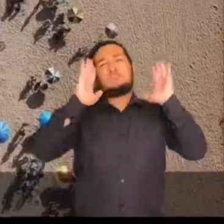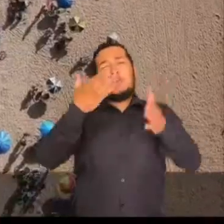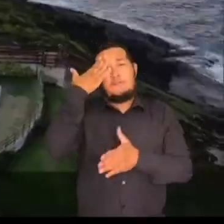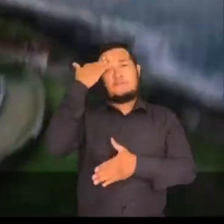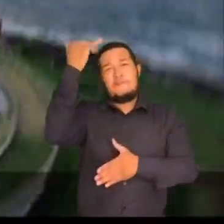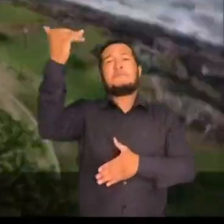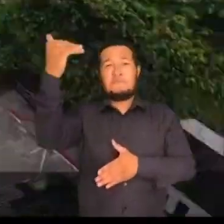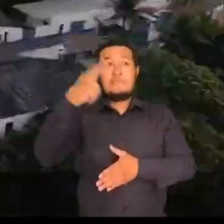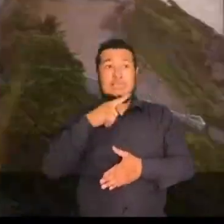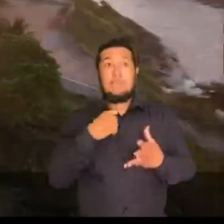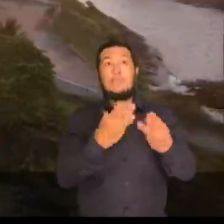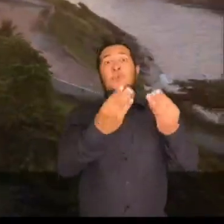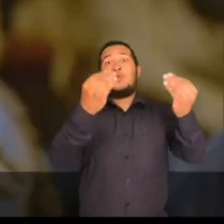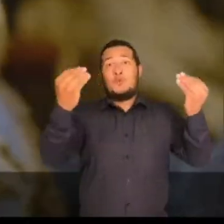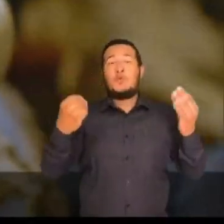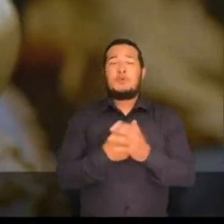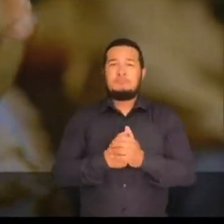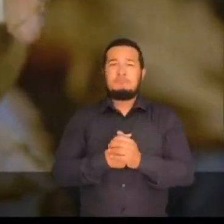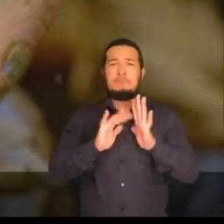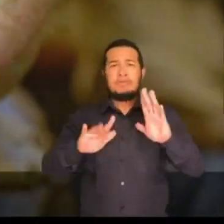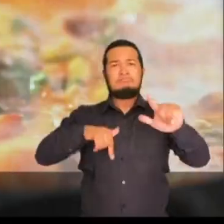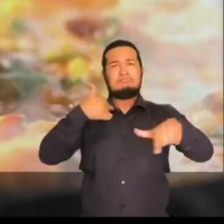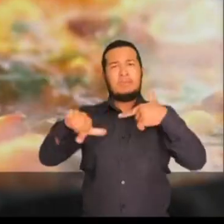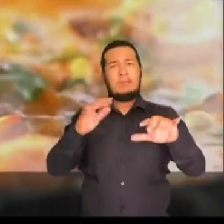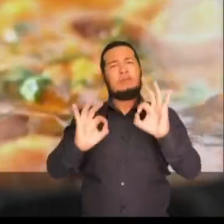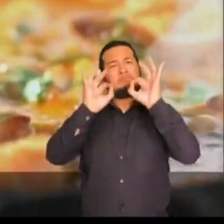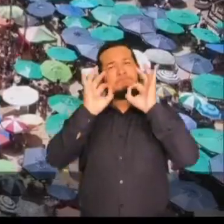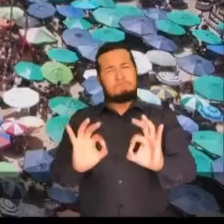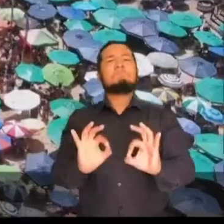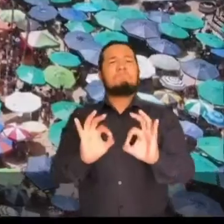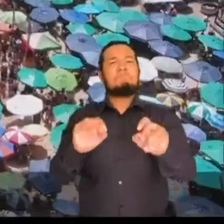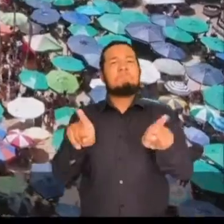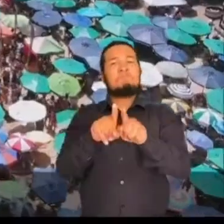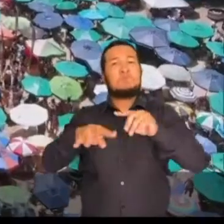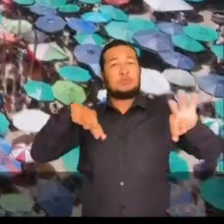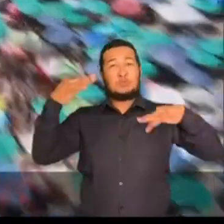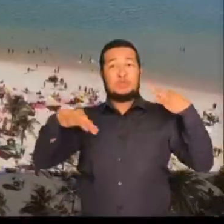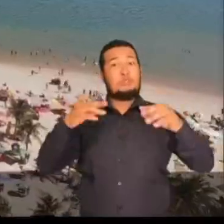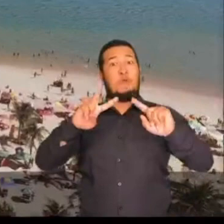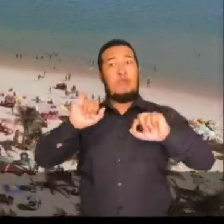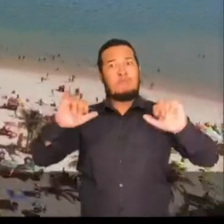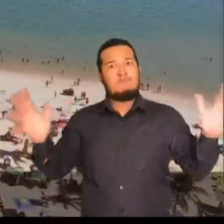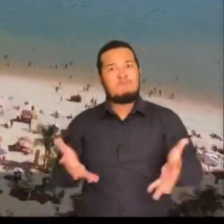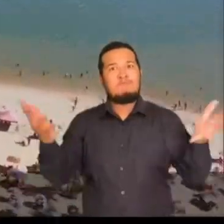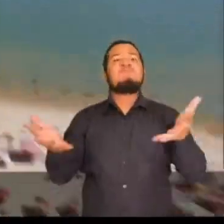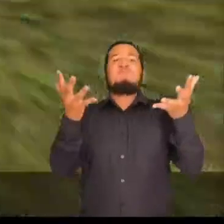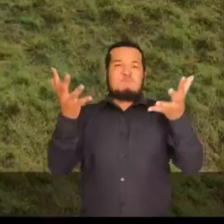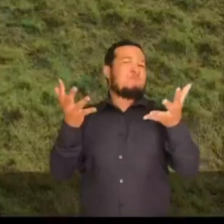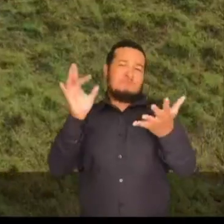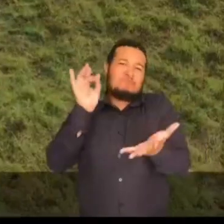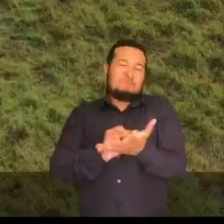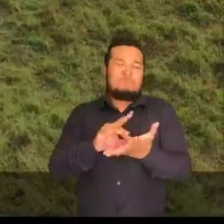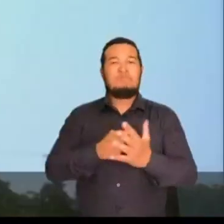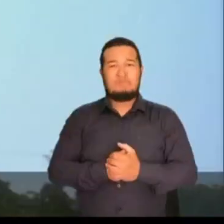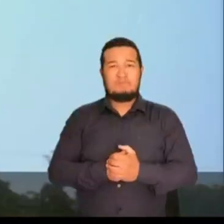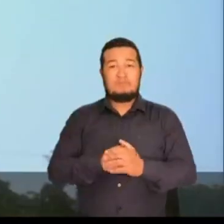E isso não falta por aqui. Com o trabalho sendo bem feito, o turismo vai pocar. Não vai ter jeito.